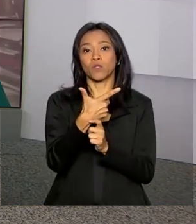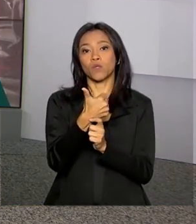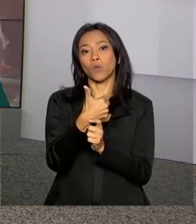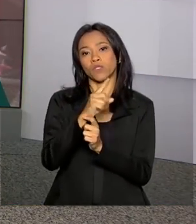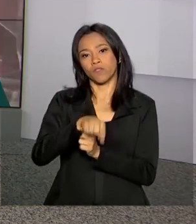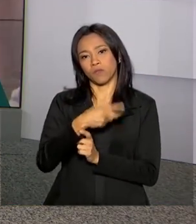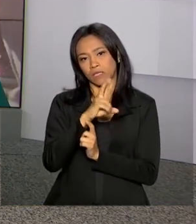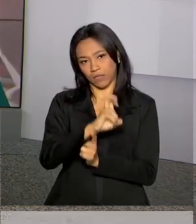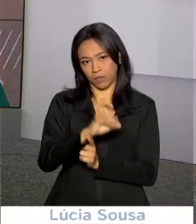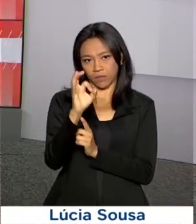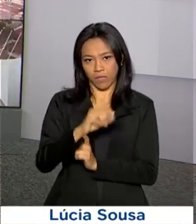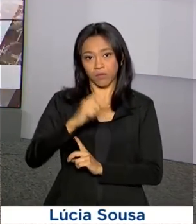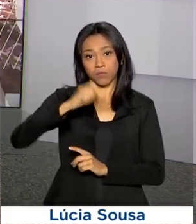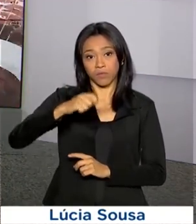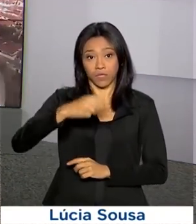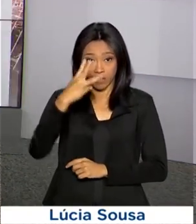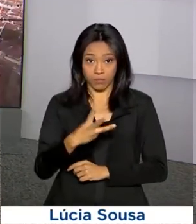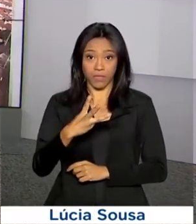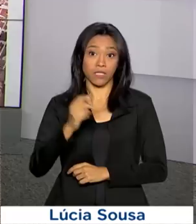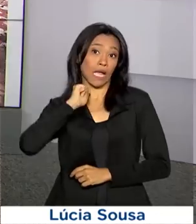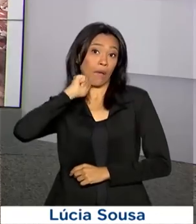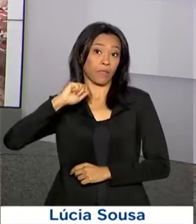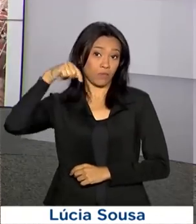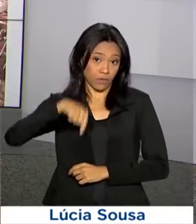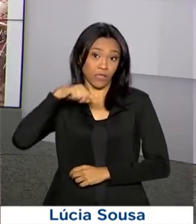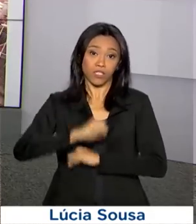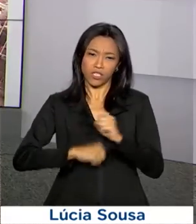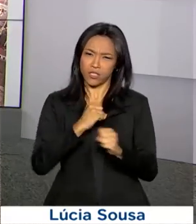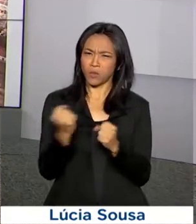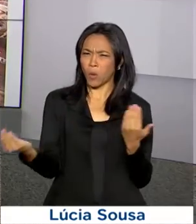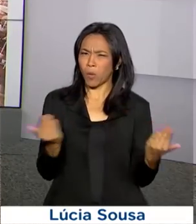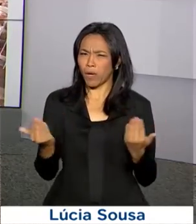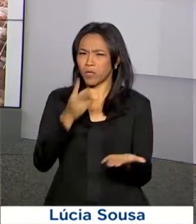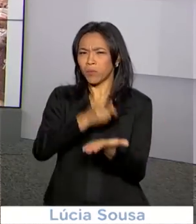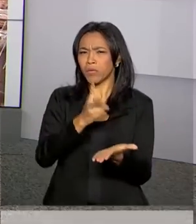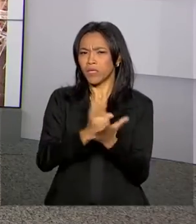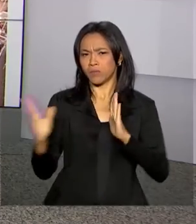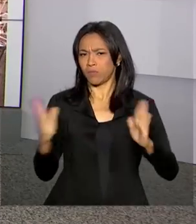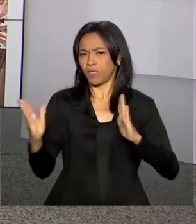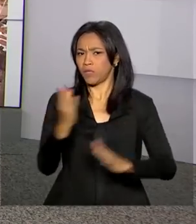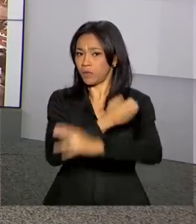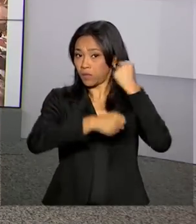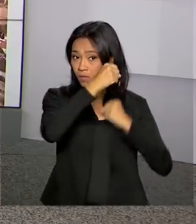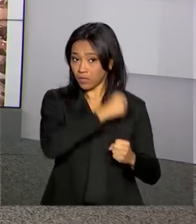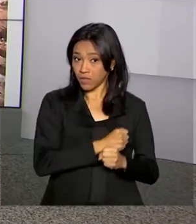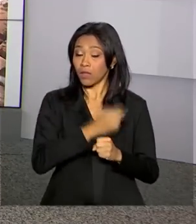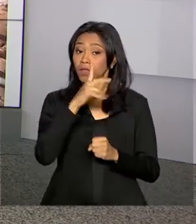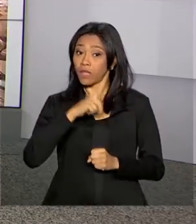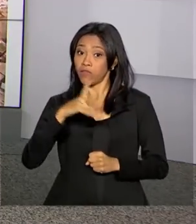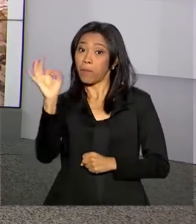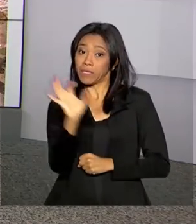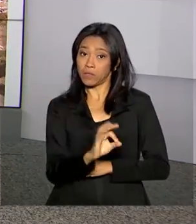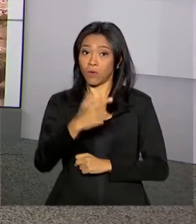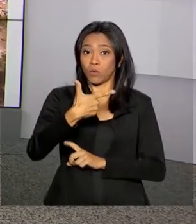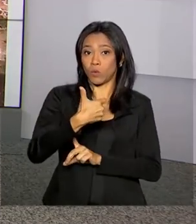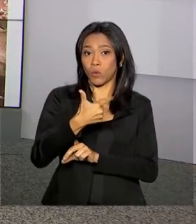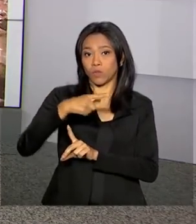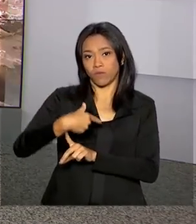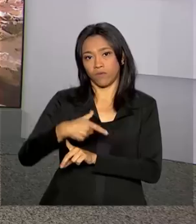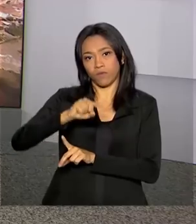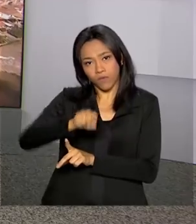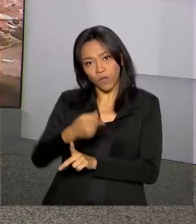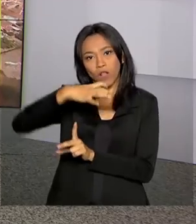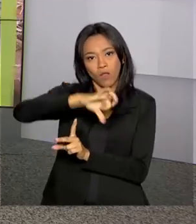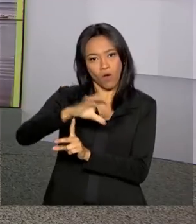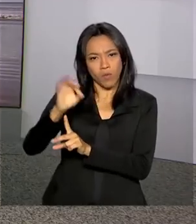encerrado, em abril deste ano, em relação ao mesmo período do ano passado, quando foi registrado um percentual de 12,9%. Os dados